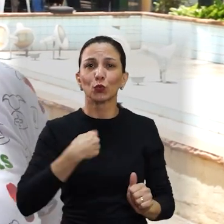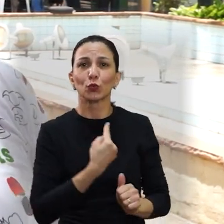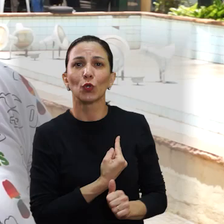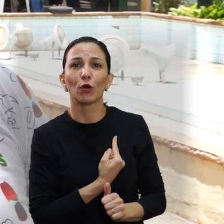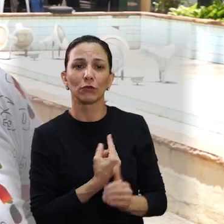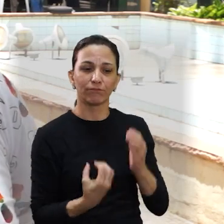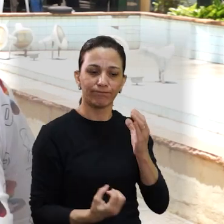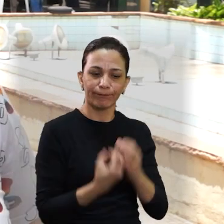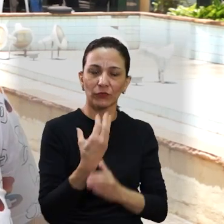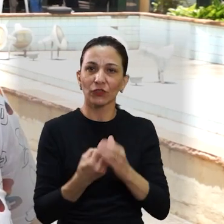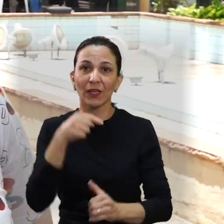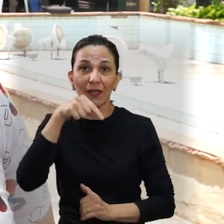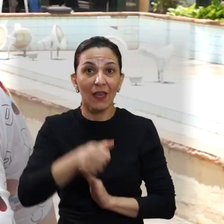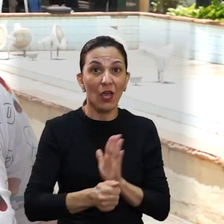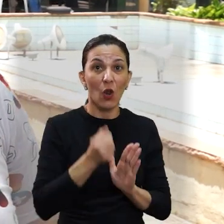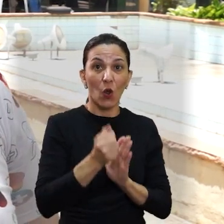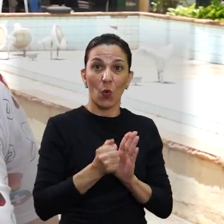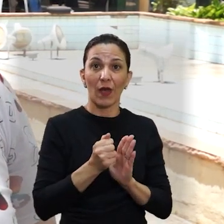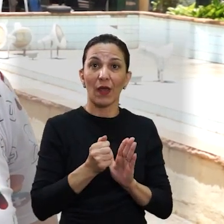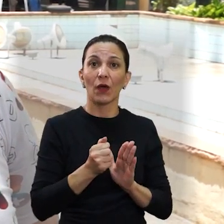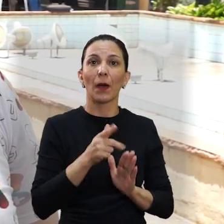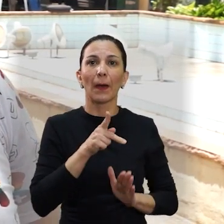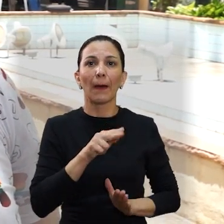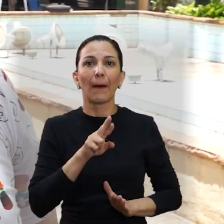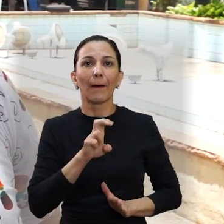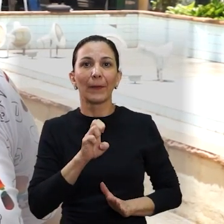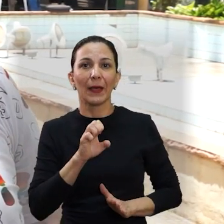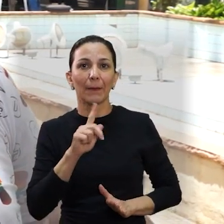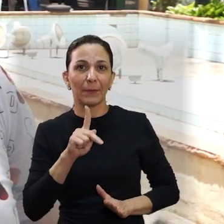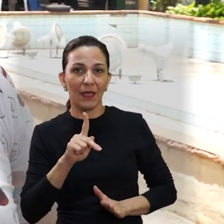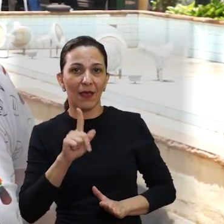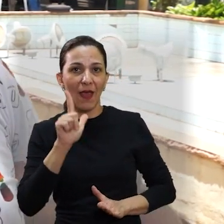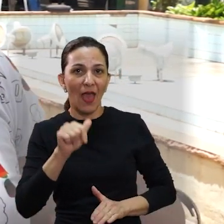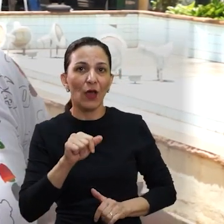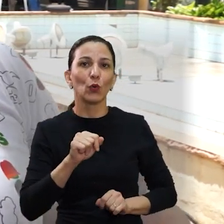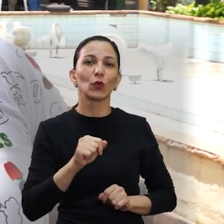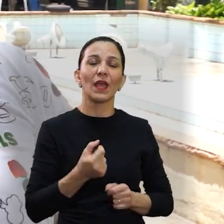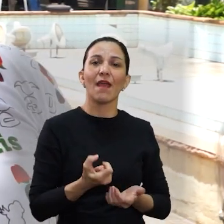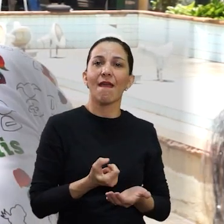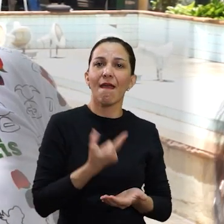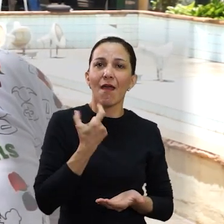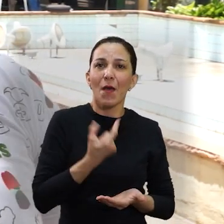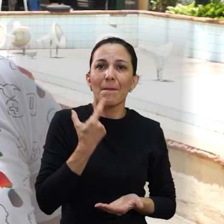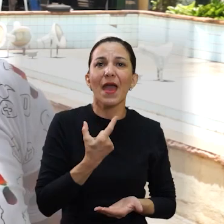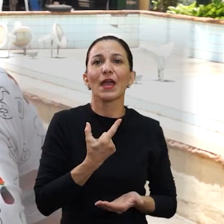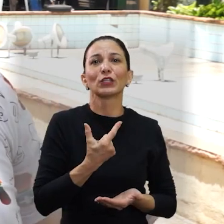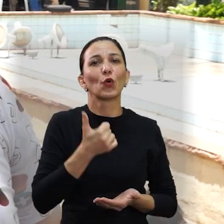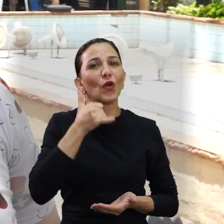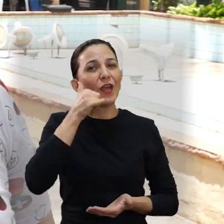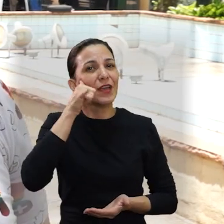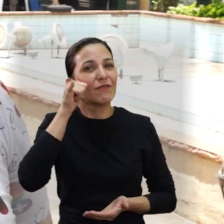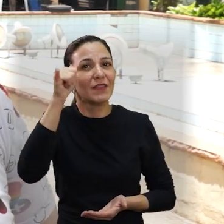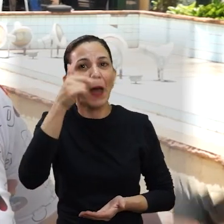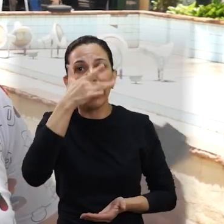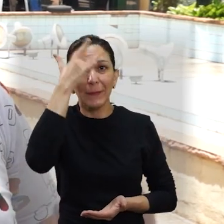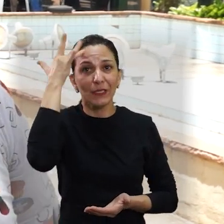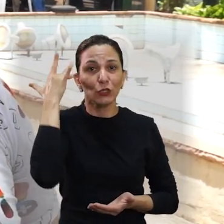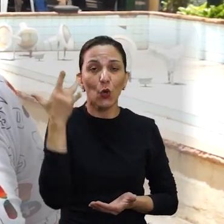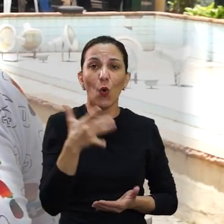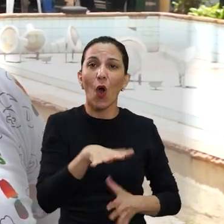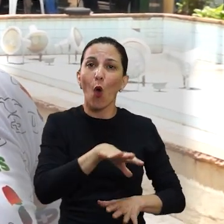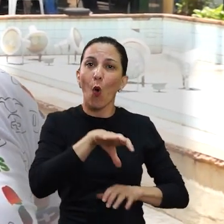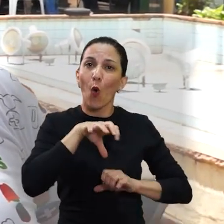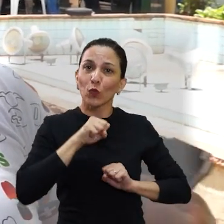nós conseguíssemos implementar no município de Araraquara a PrEP, que é a profilaxia pré-exposição. Que é aquele medicamento que as pessoas